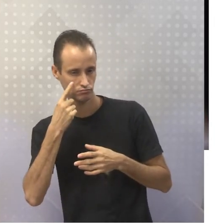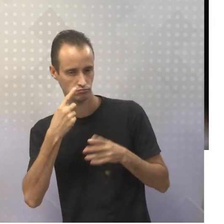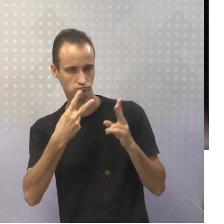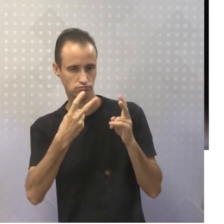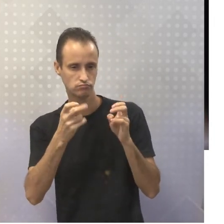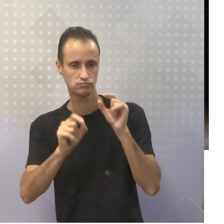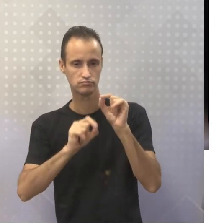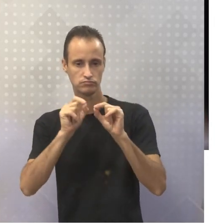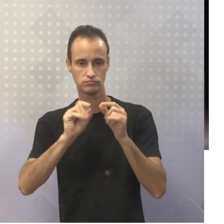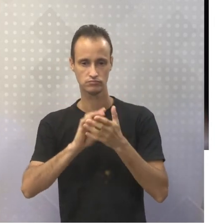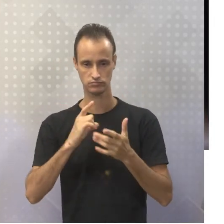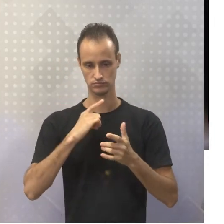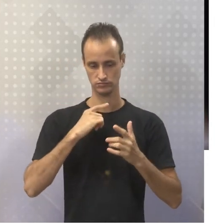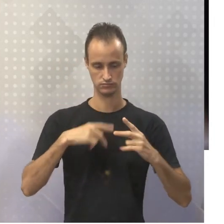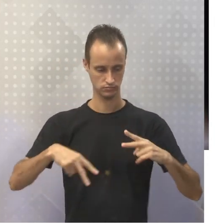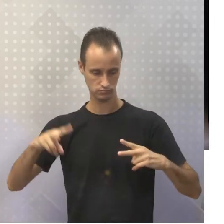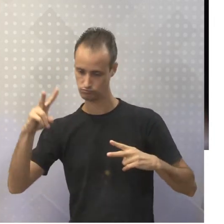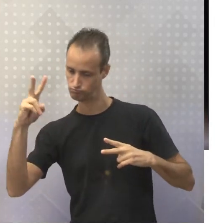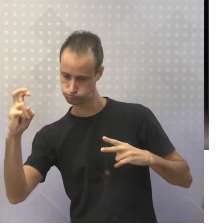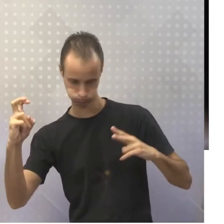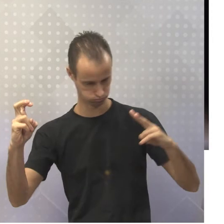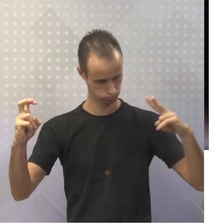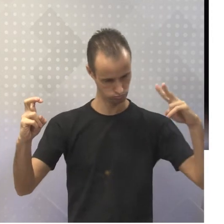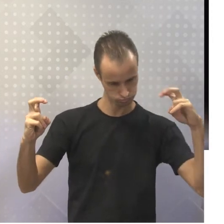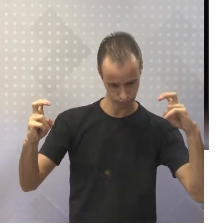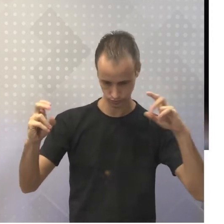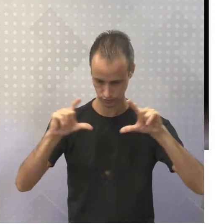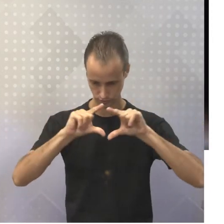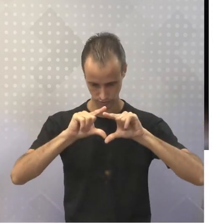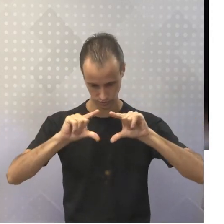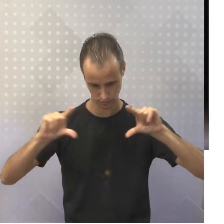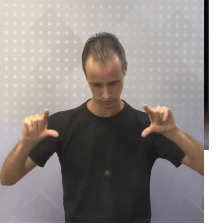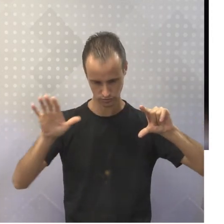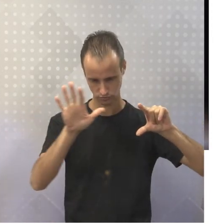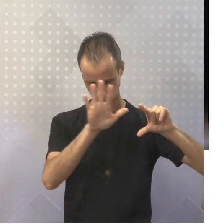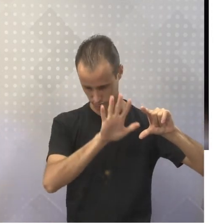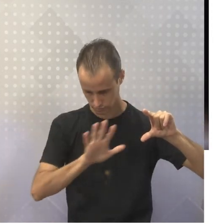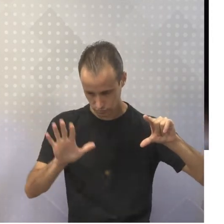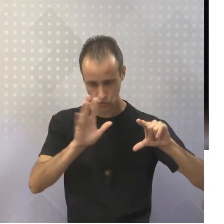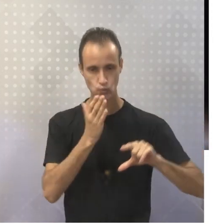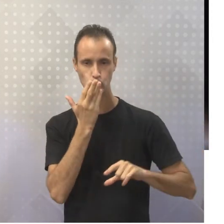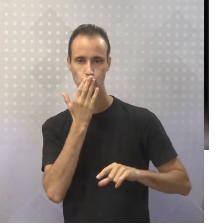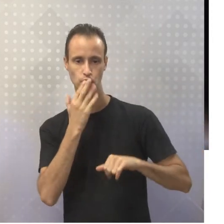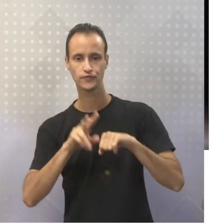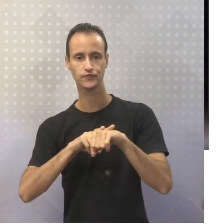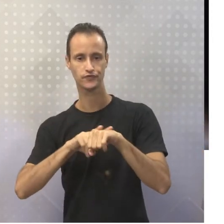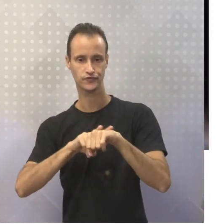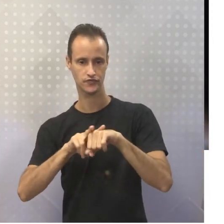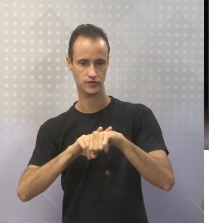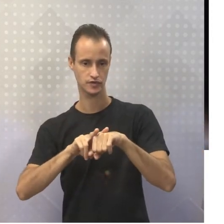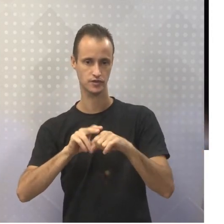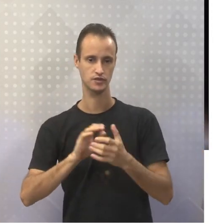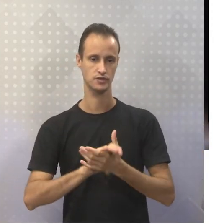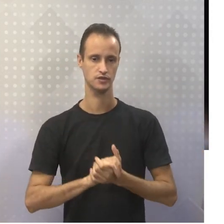com um destaque aí em verde, né? Ou seja, um destaque